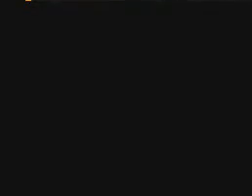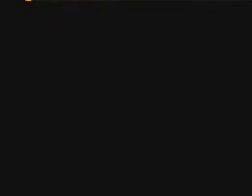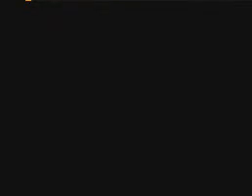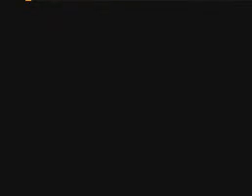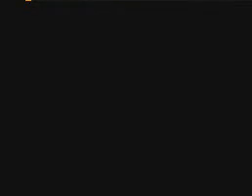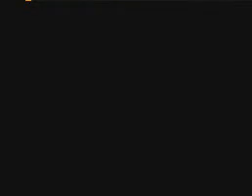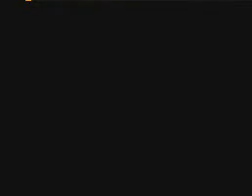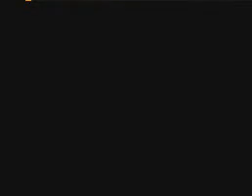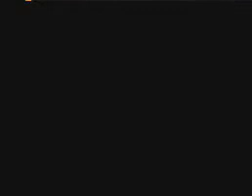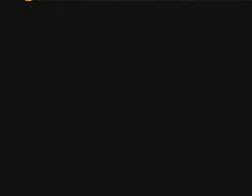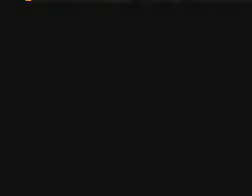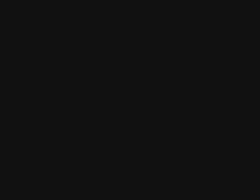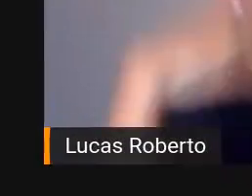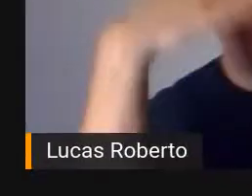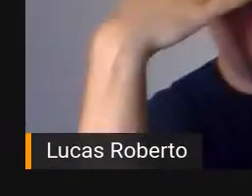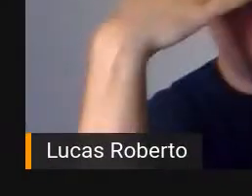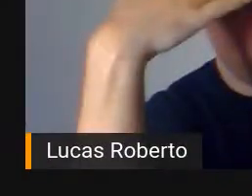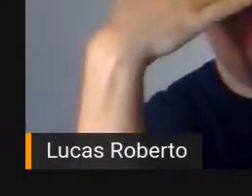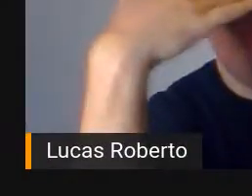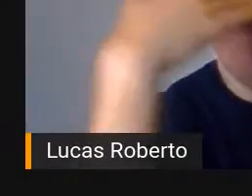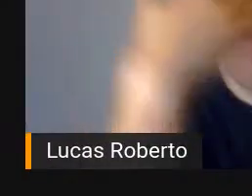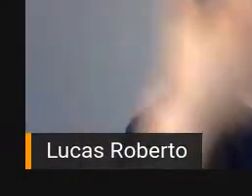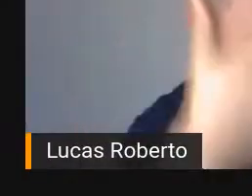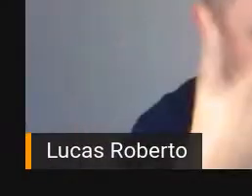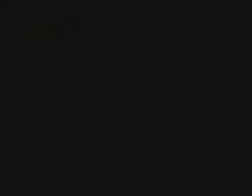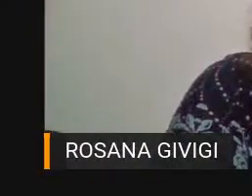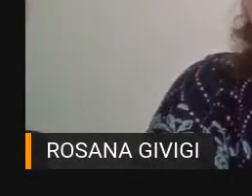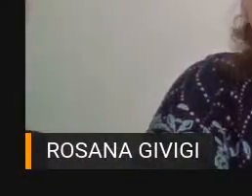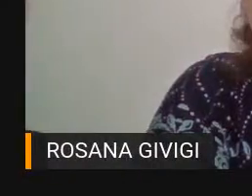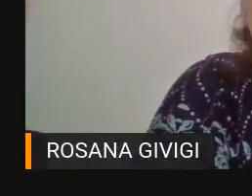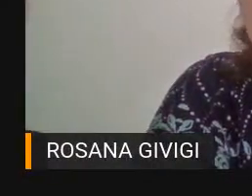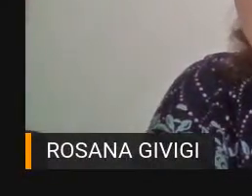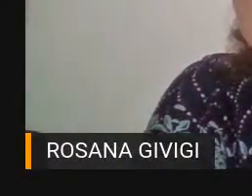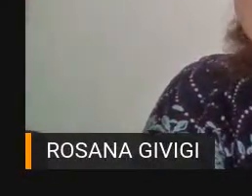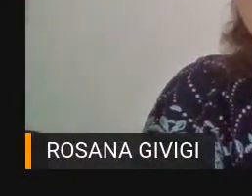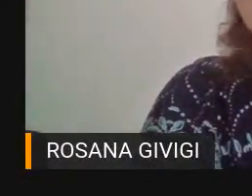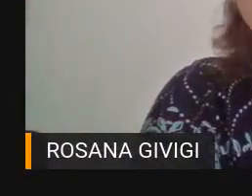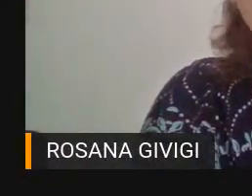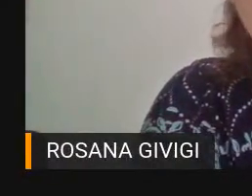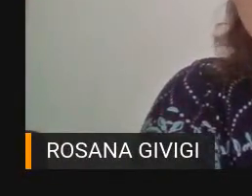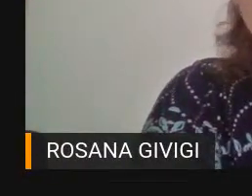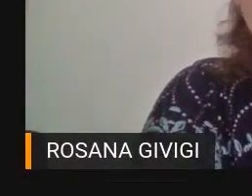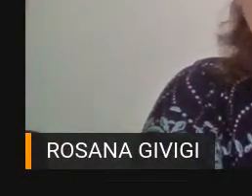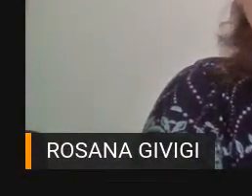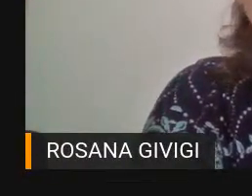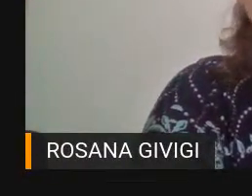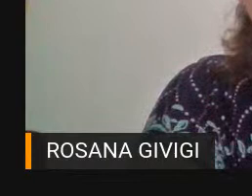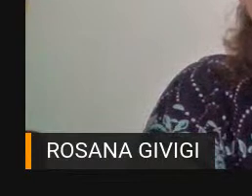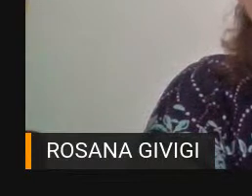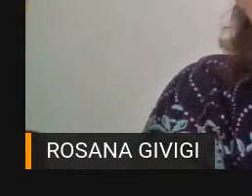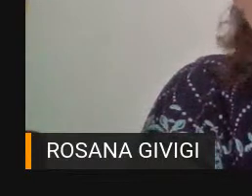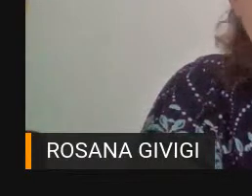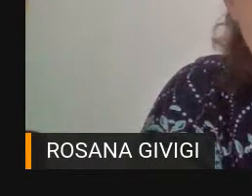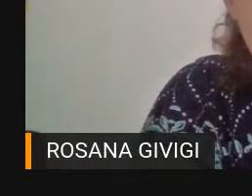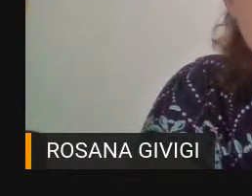obrigada Primeiro, né Gostaria de agradecer Ao convite Por estar aqui